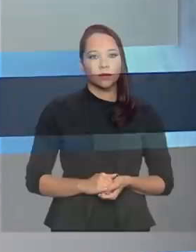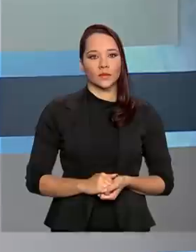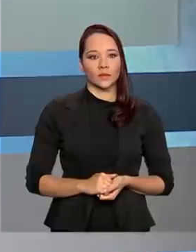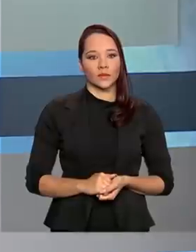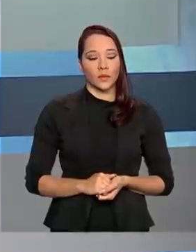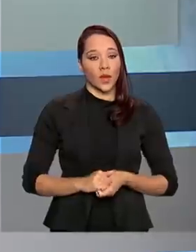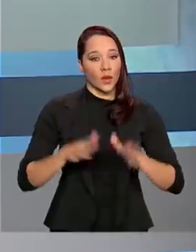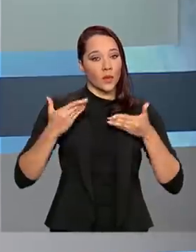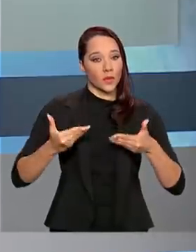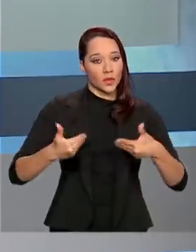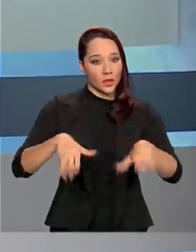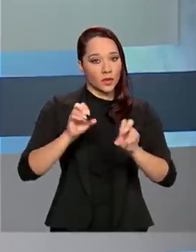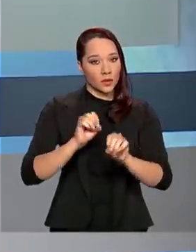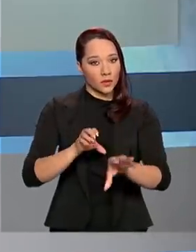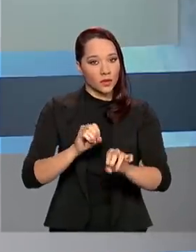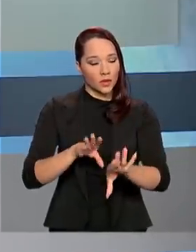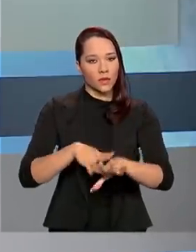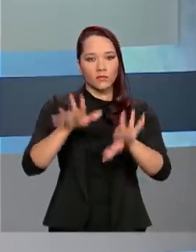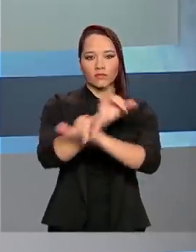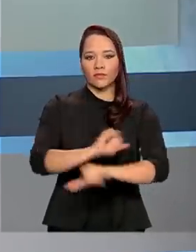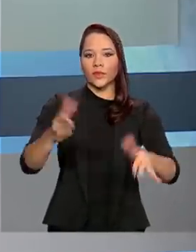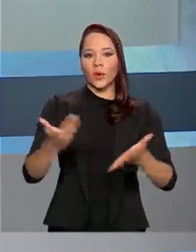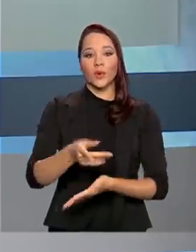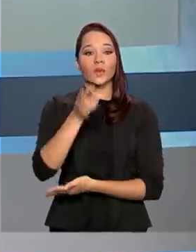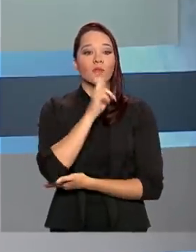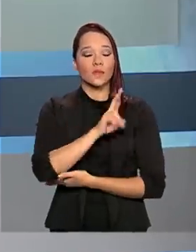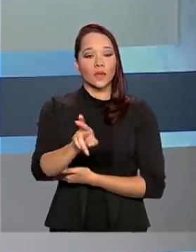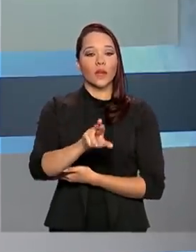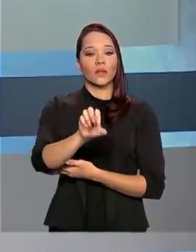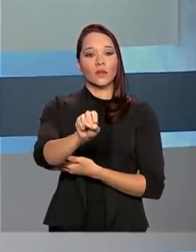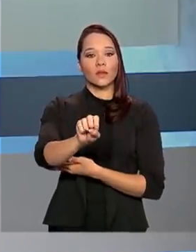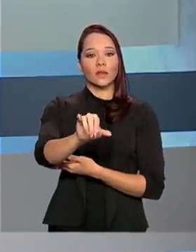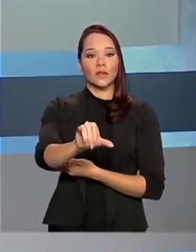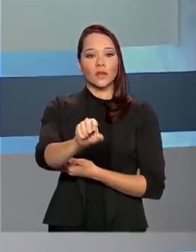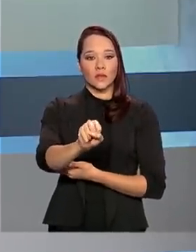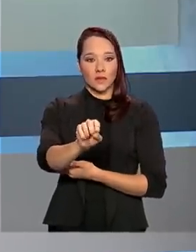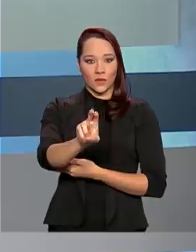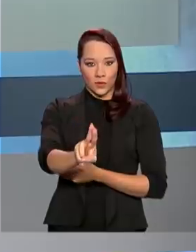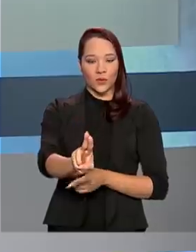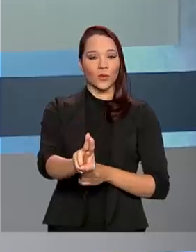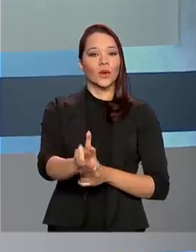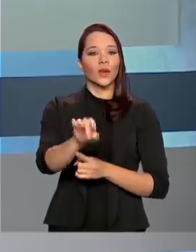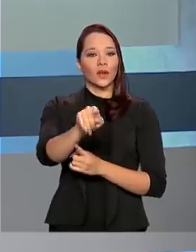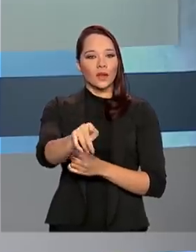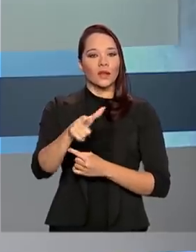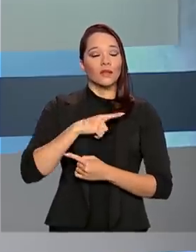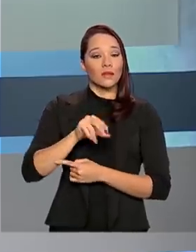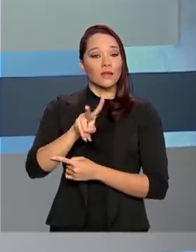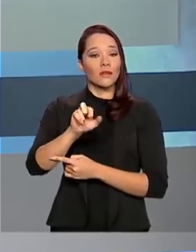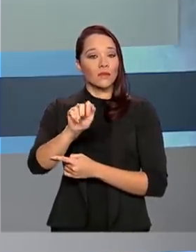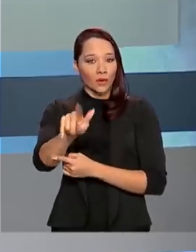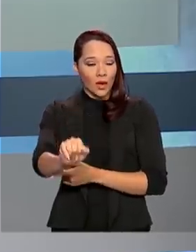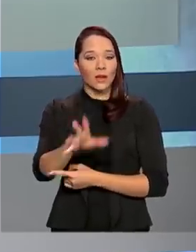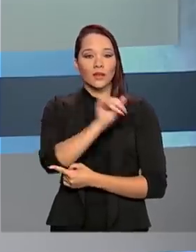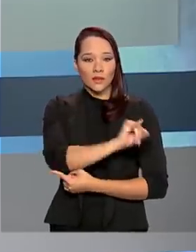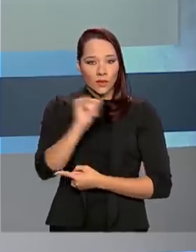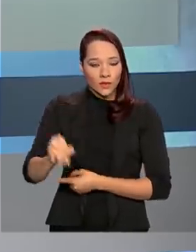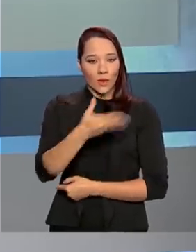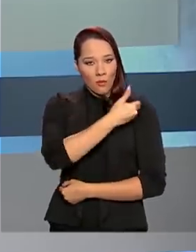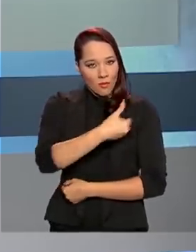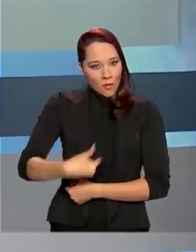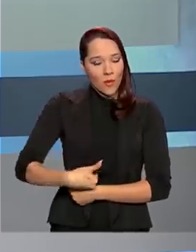O Ministério da Educação divulga hoje o resultado do Sistema de Seleção Unificada, que oferece vagas em instituições